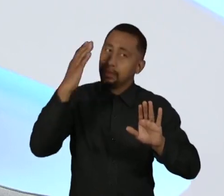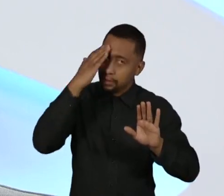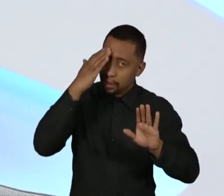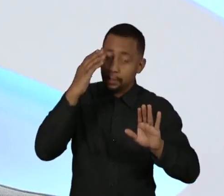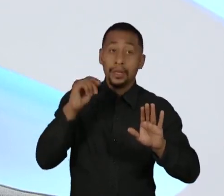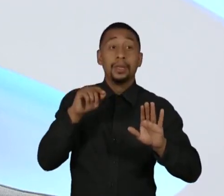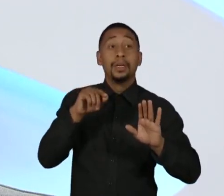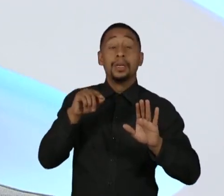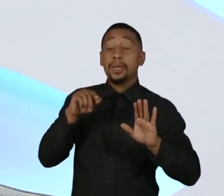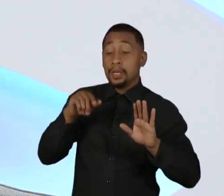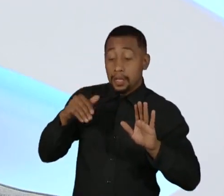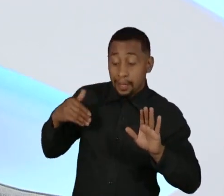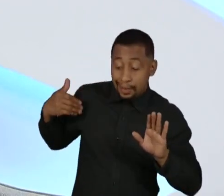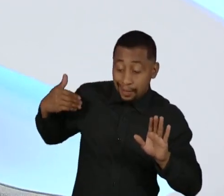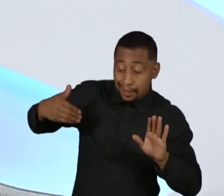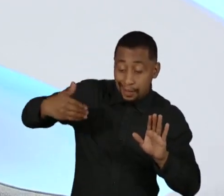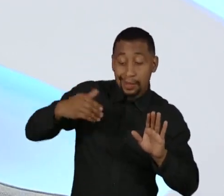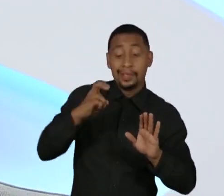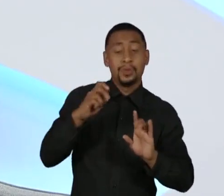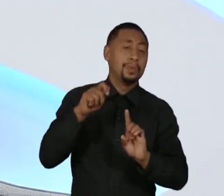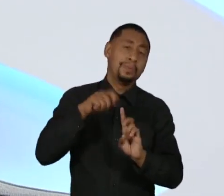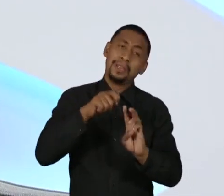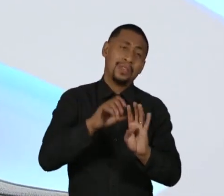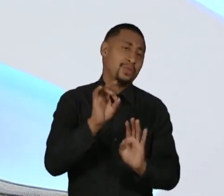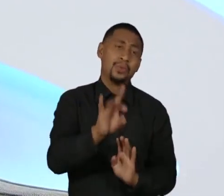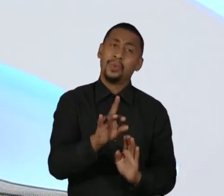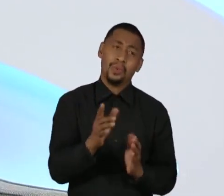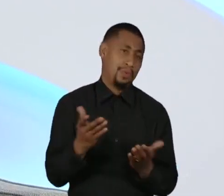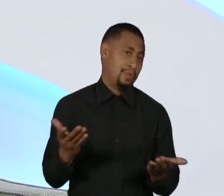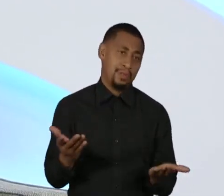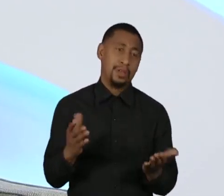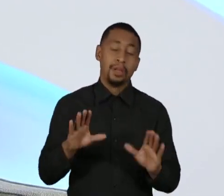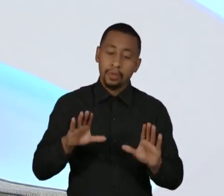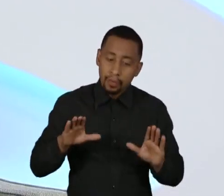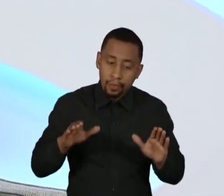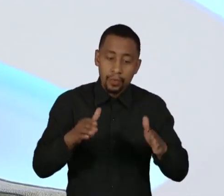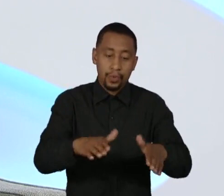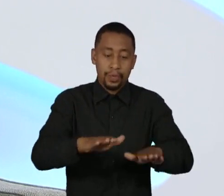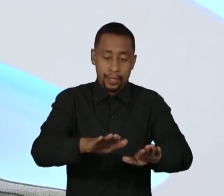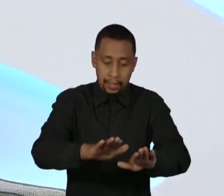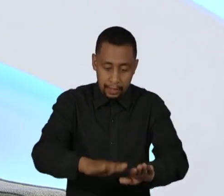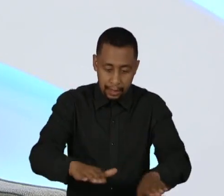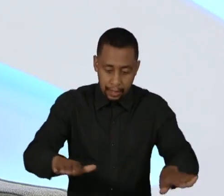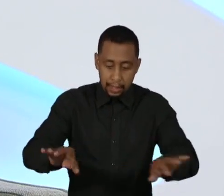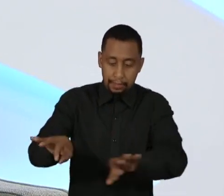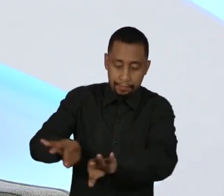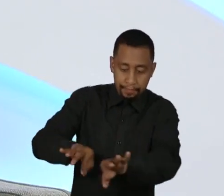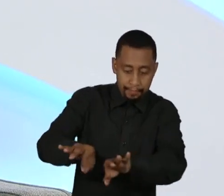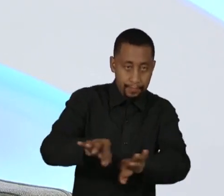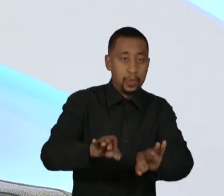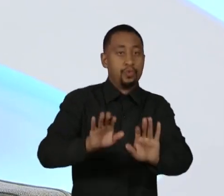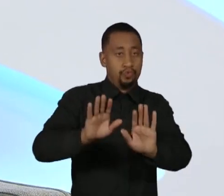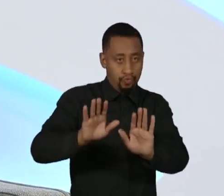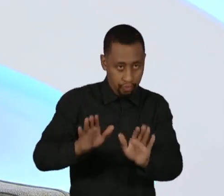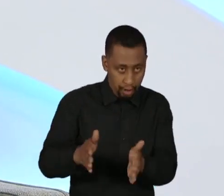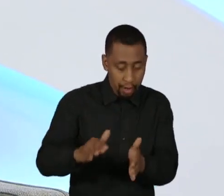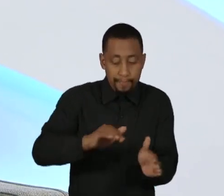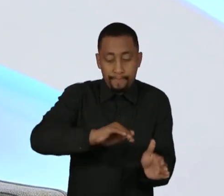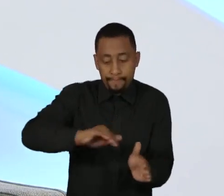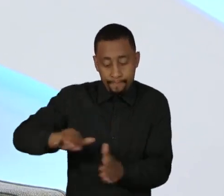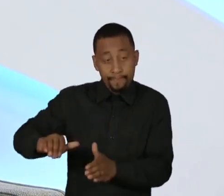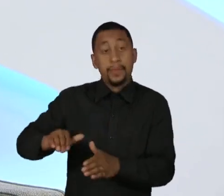alfabetização das crianças, priorizamos a política do tempo integral, está sendo construída a política de inclusão